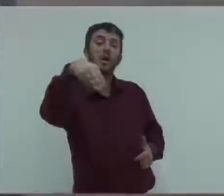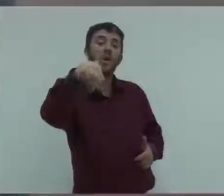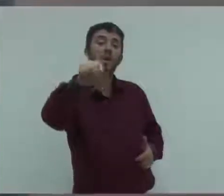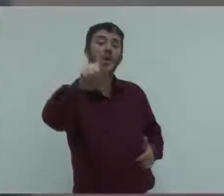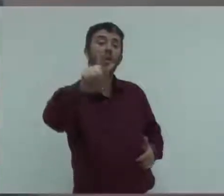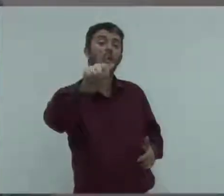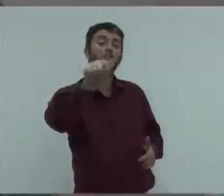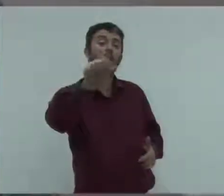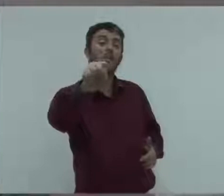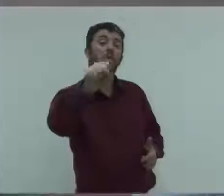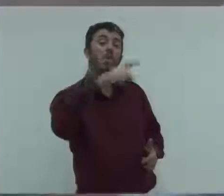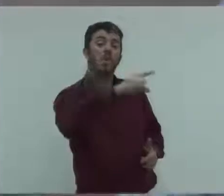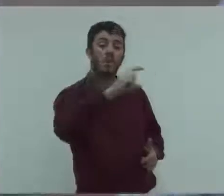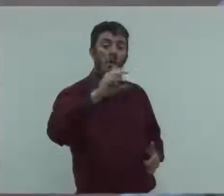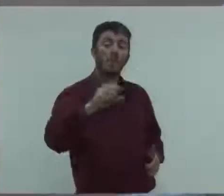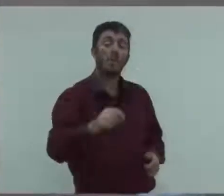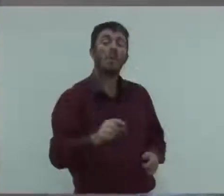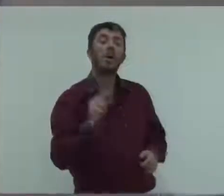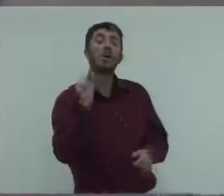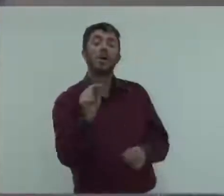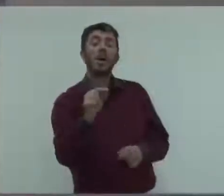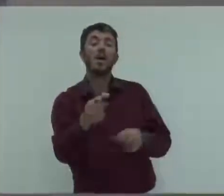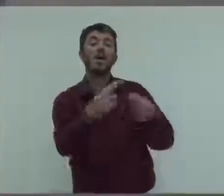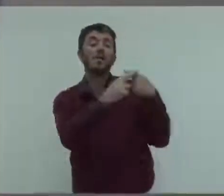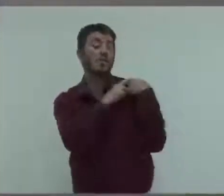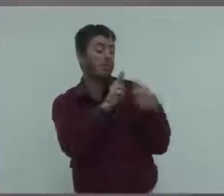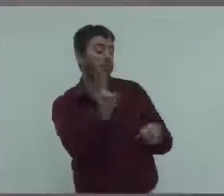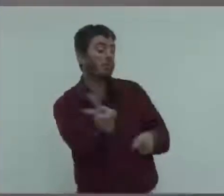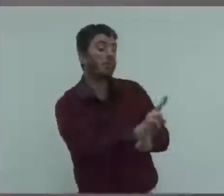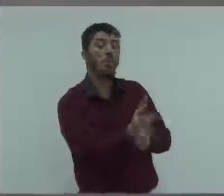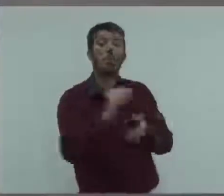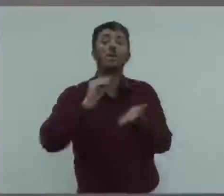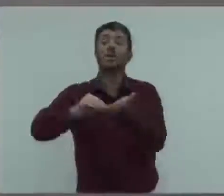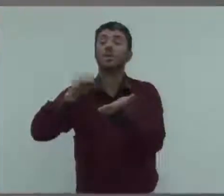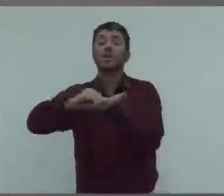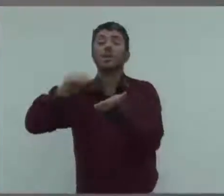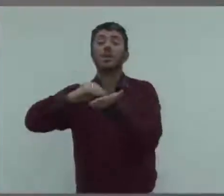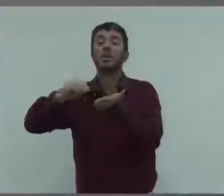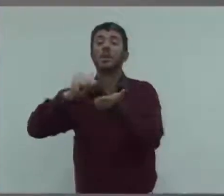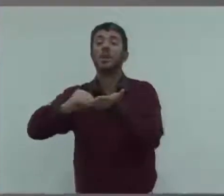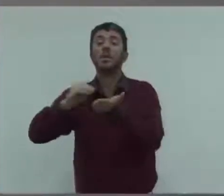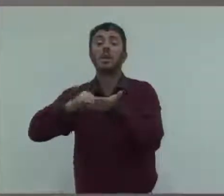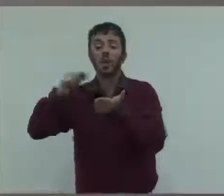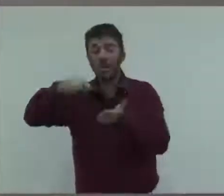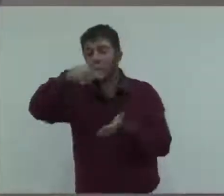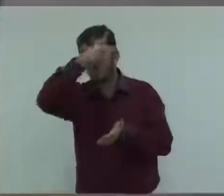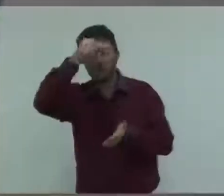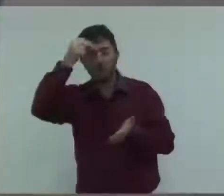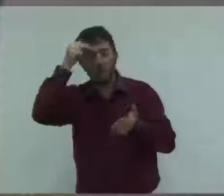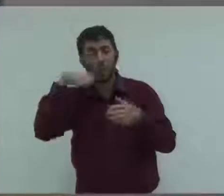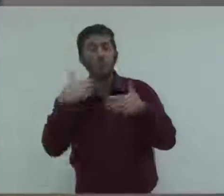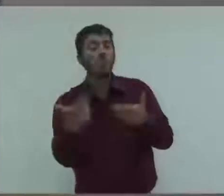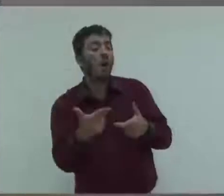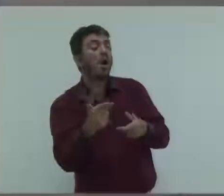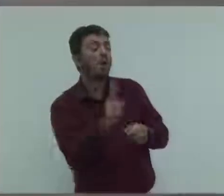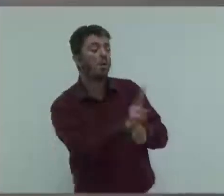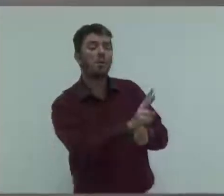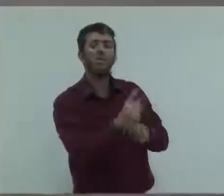realizado na região dos sete bairros. Foram inúmeros e-mails que eu recebi, ligações, pessoas me procurando.